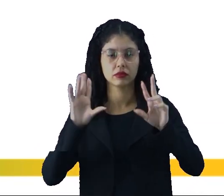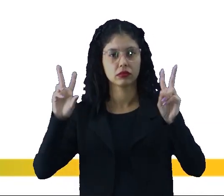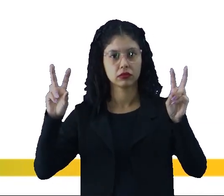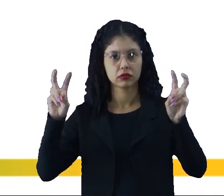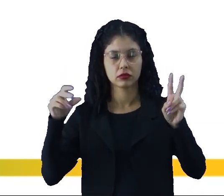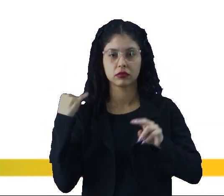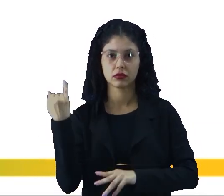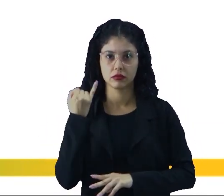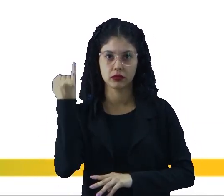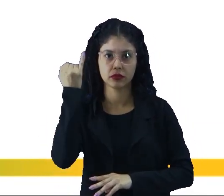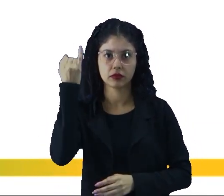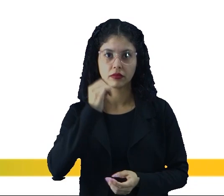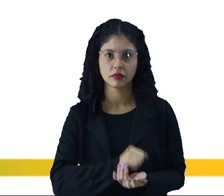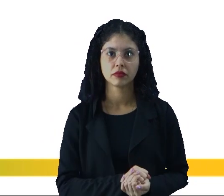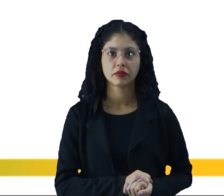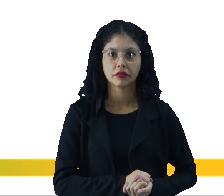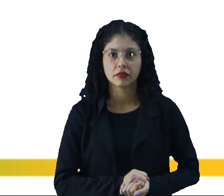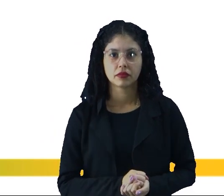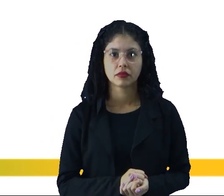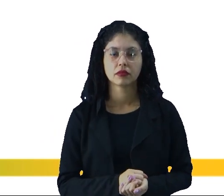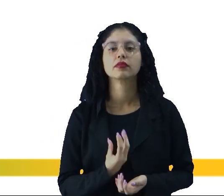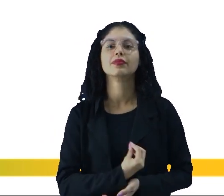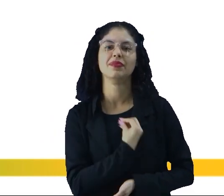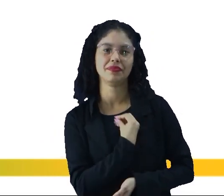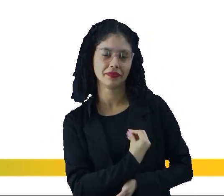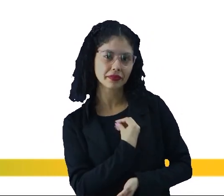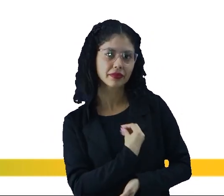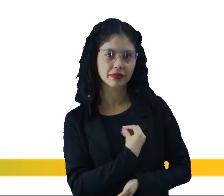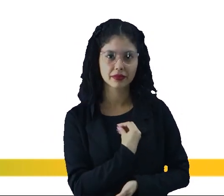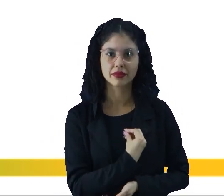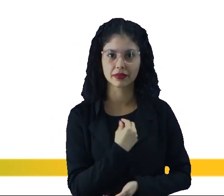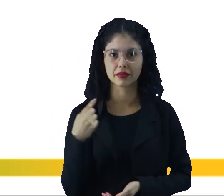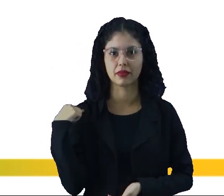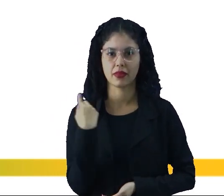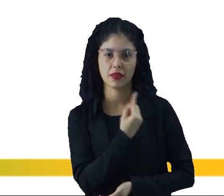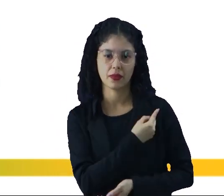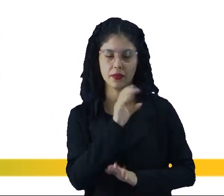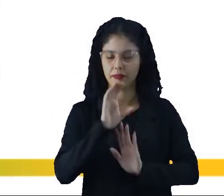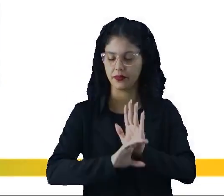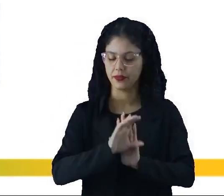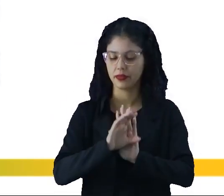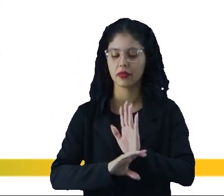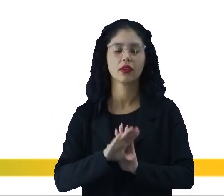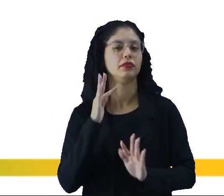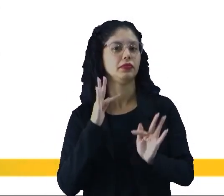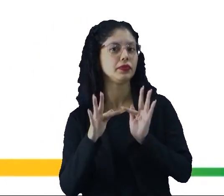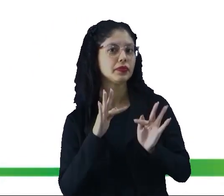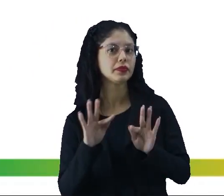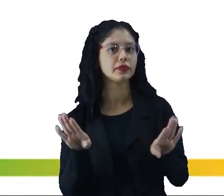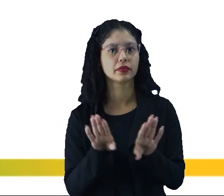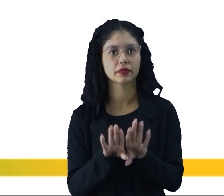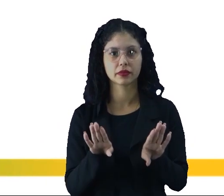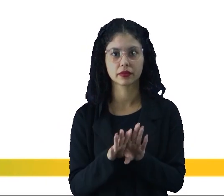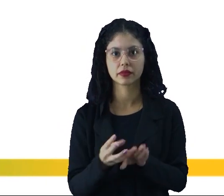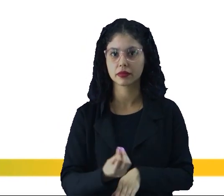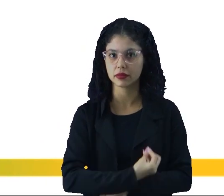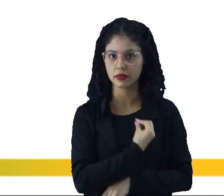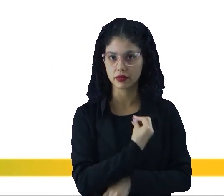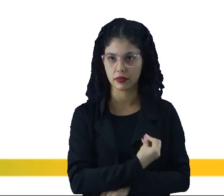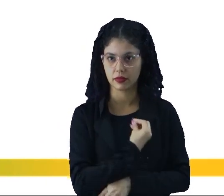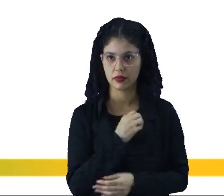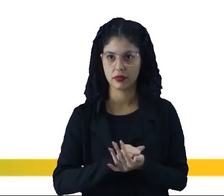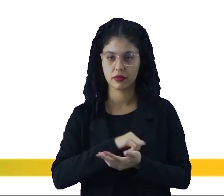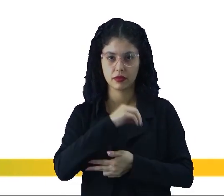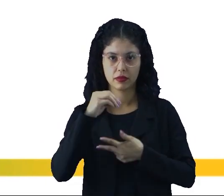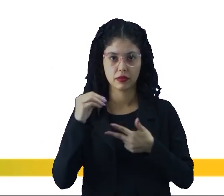assuntos importantíssimos que estão presentes no nosso conteúdo de física e também está presente